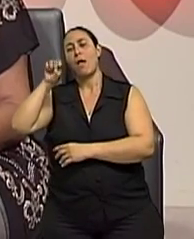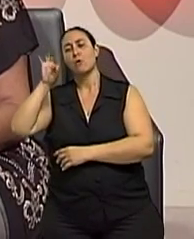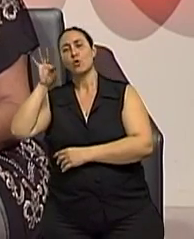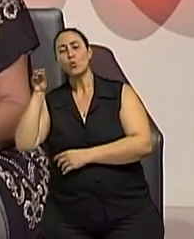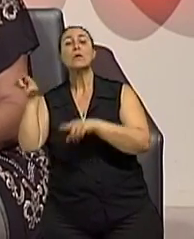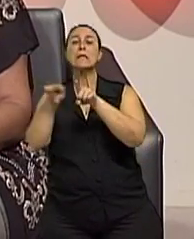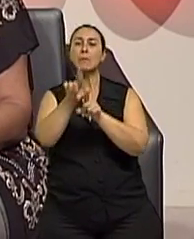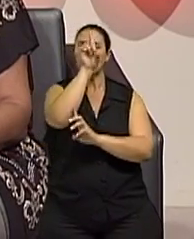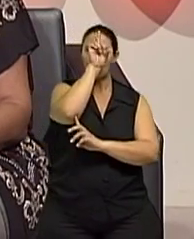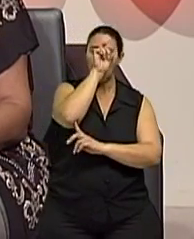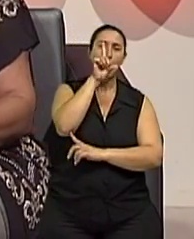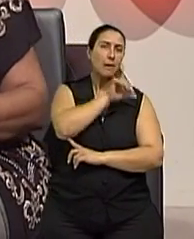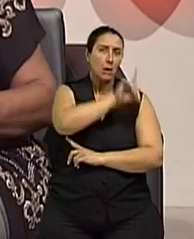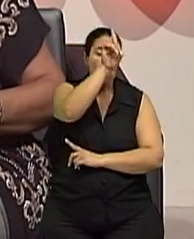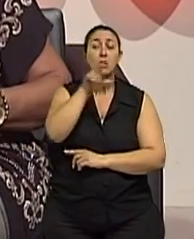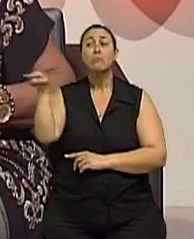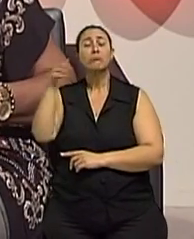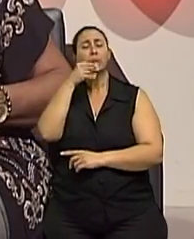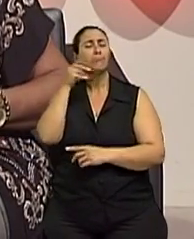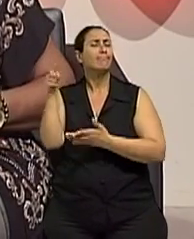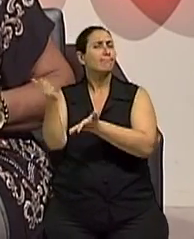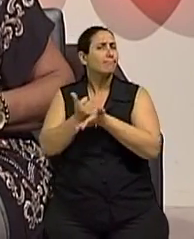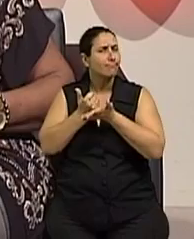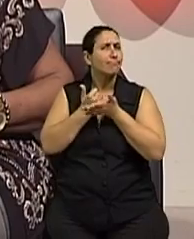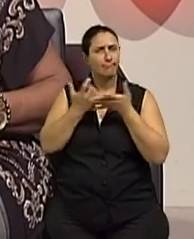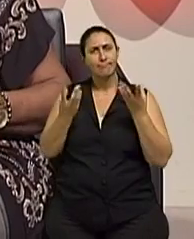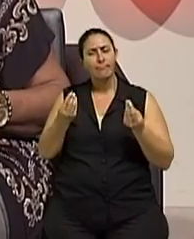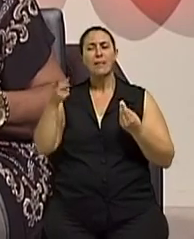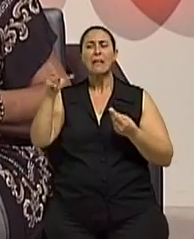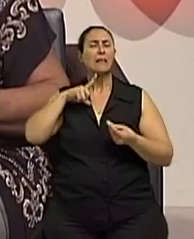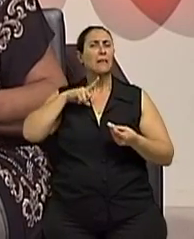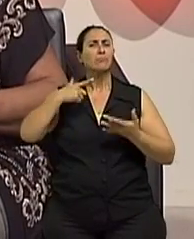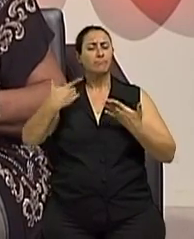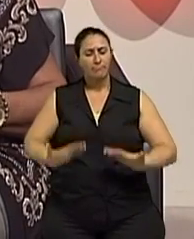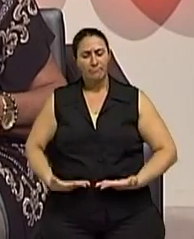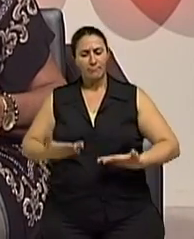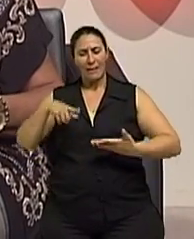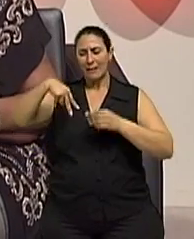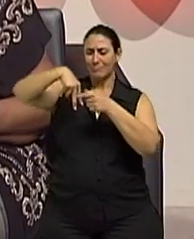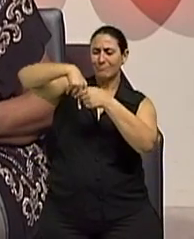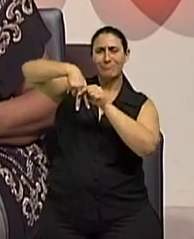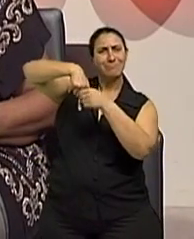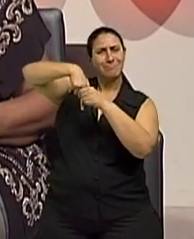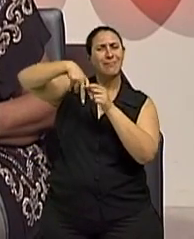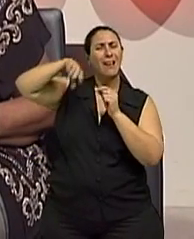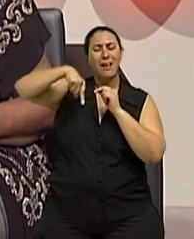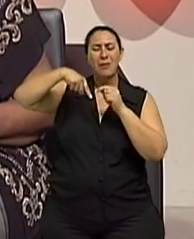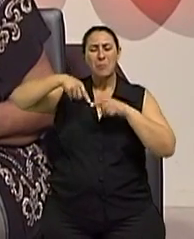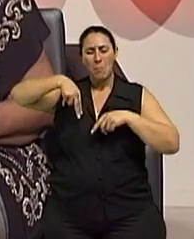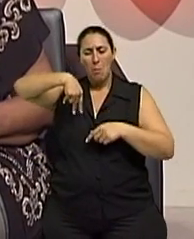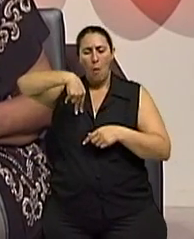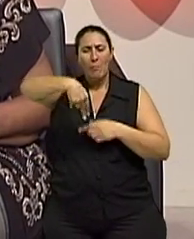merece atenção, gente. Ele está na metade do corpo. Ele é que me dá o movimento das pernas.